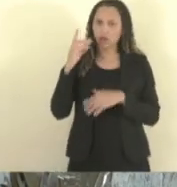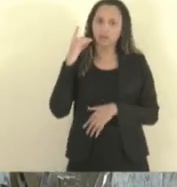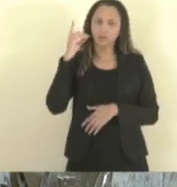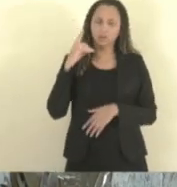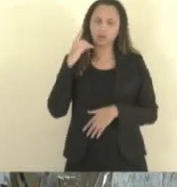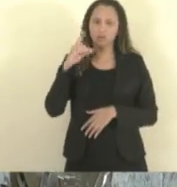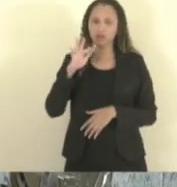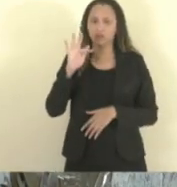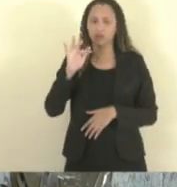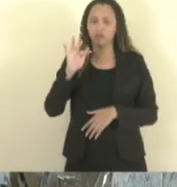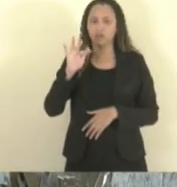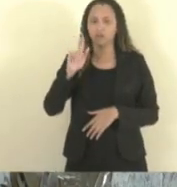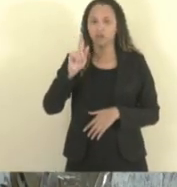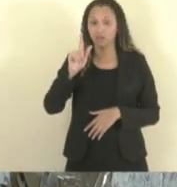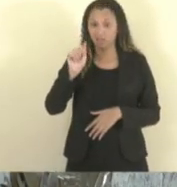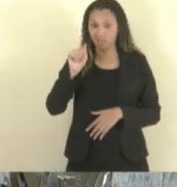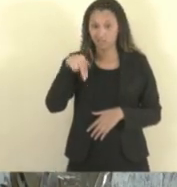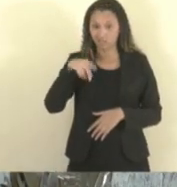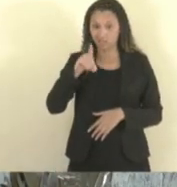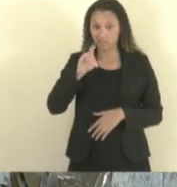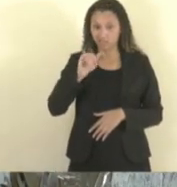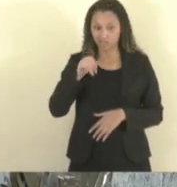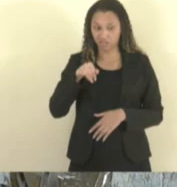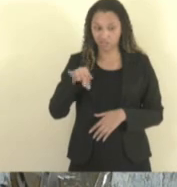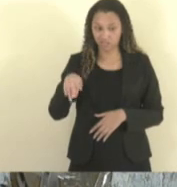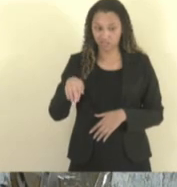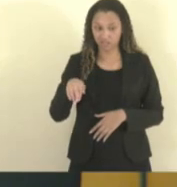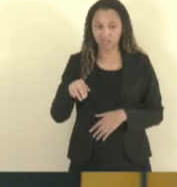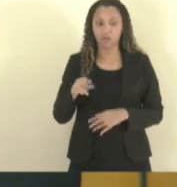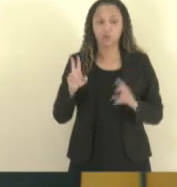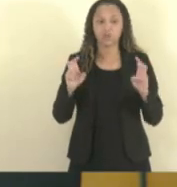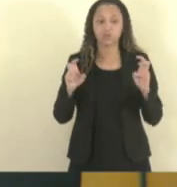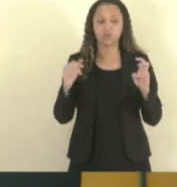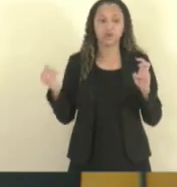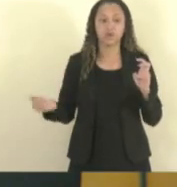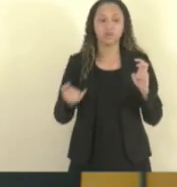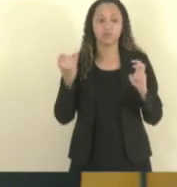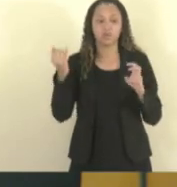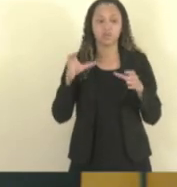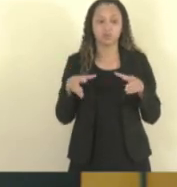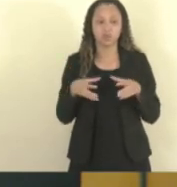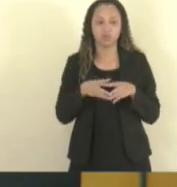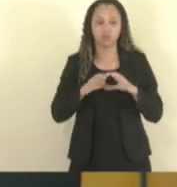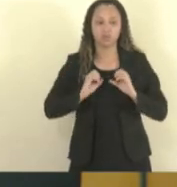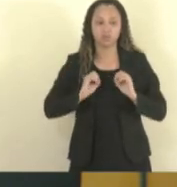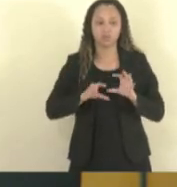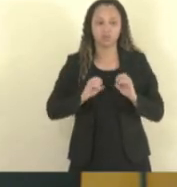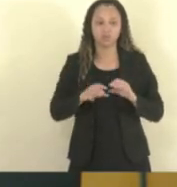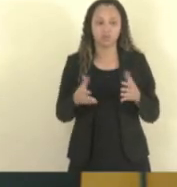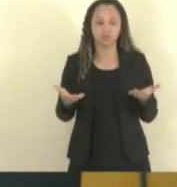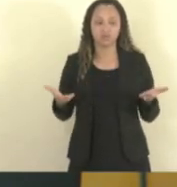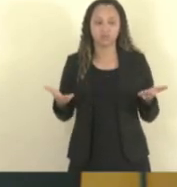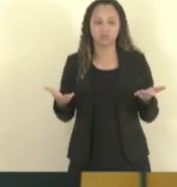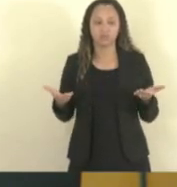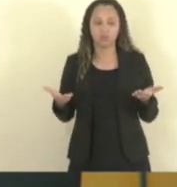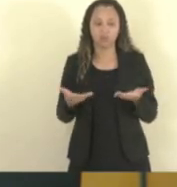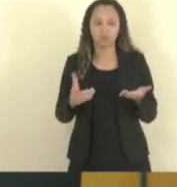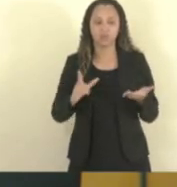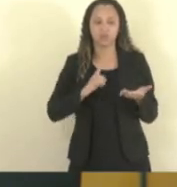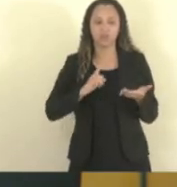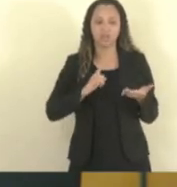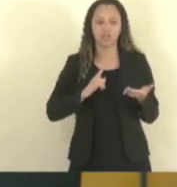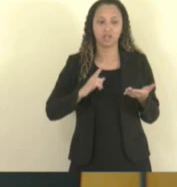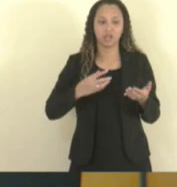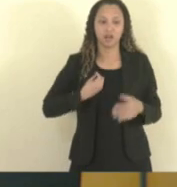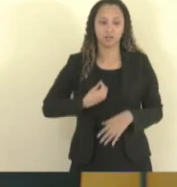importante aqui para a Comissão de Educação. E temos aqui a presença da